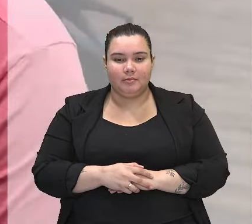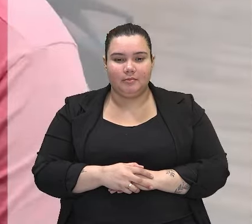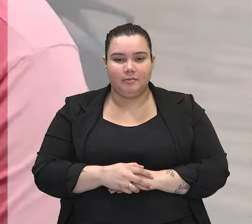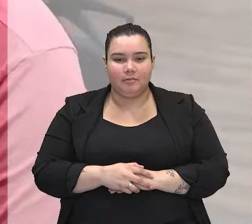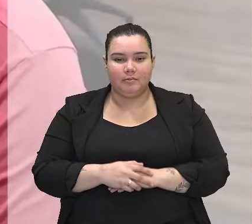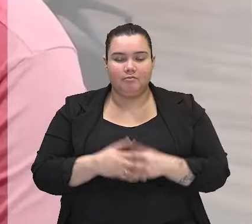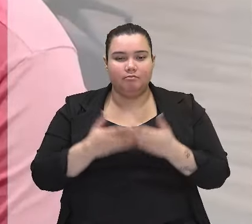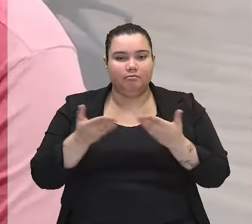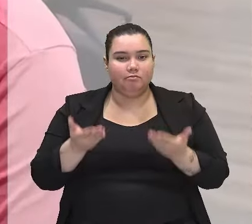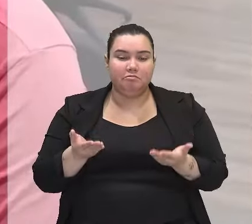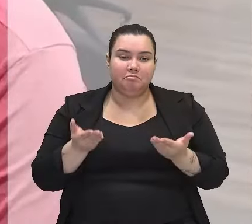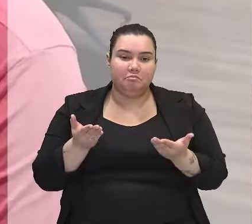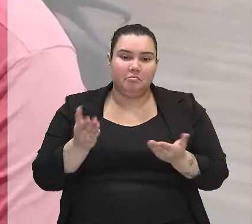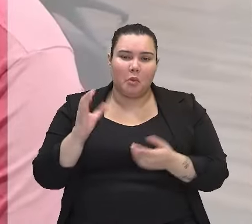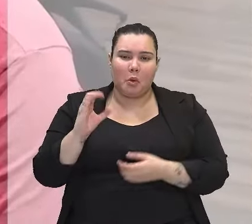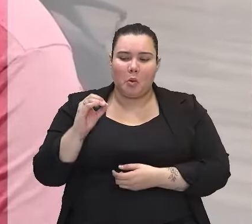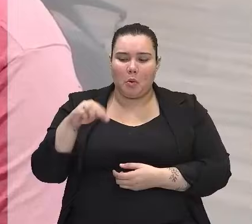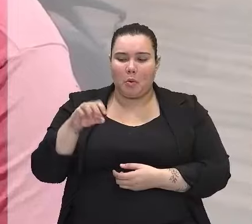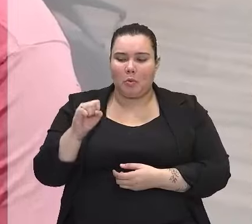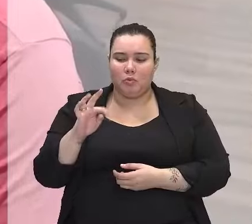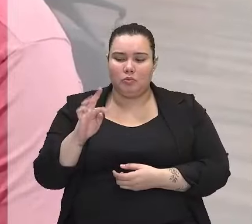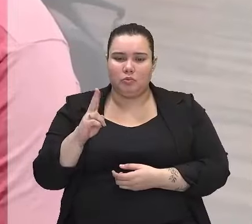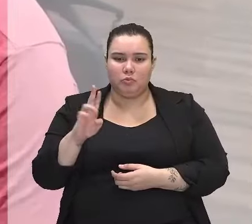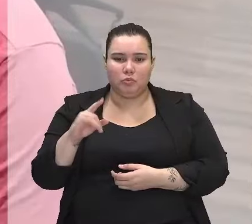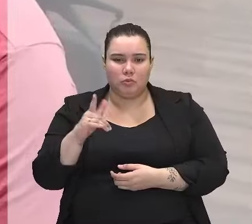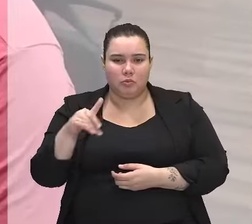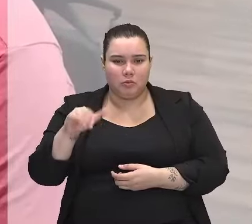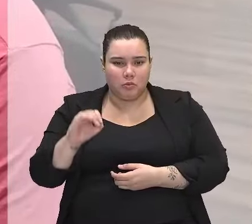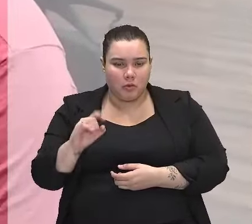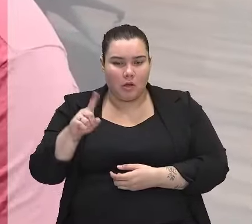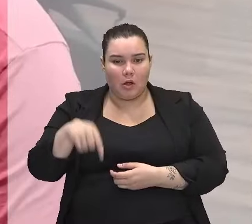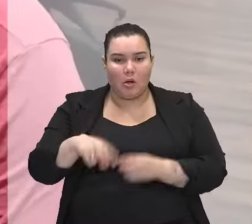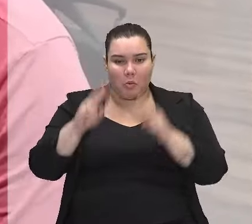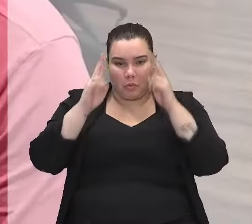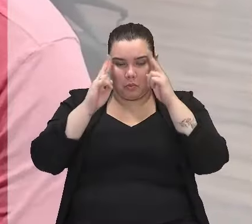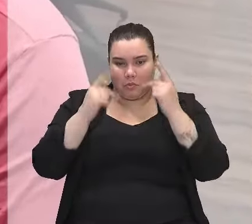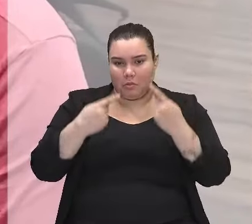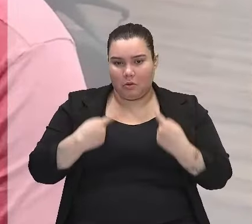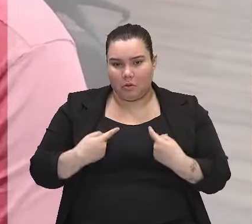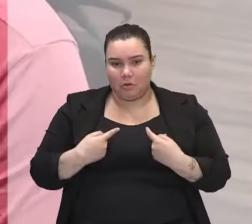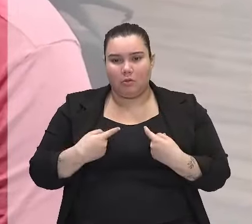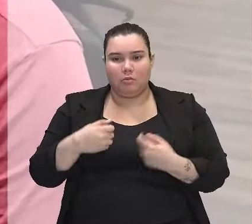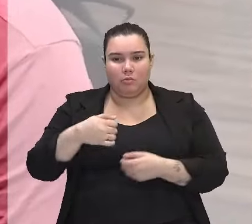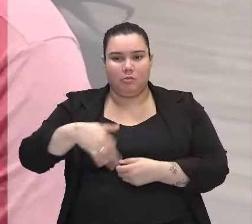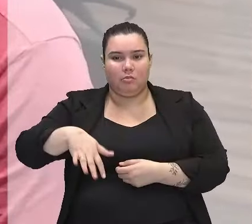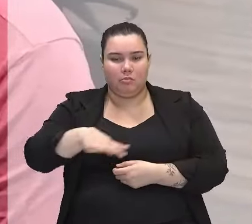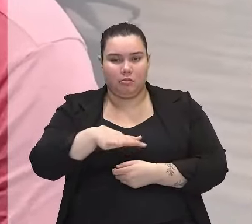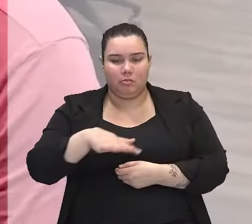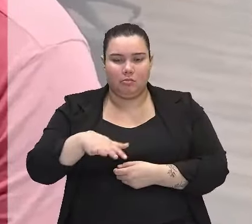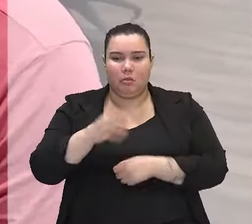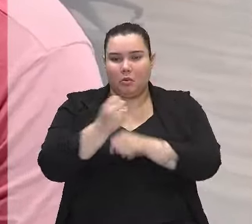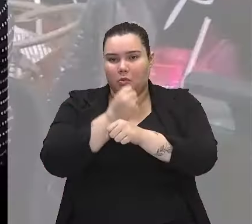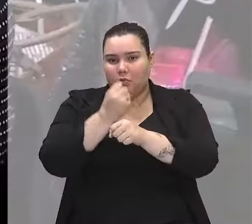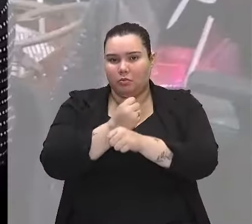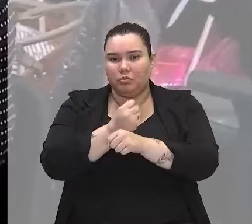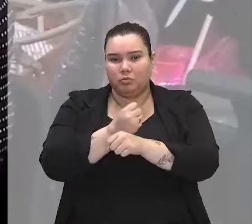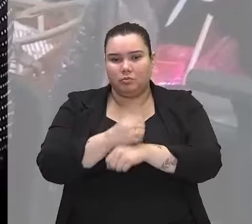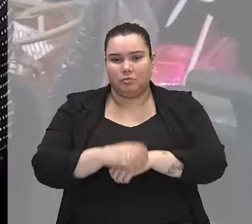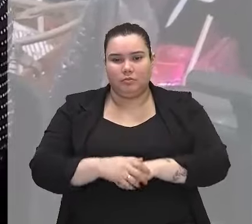Bom, uma construção é uma intervenção do homem no seu ambiente. Ele constrói algo.